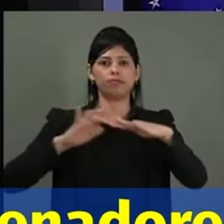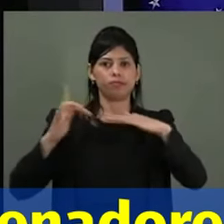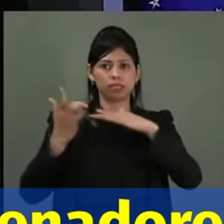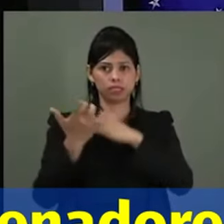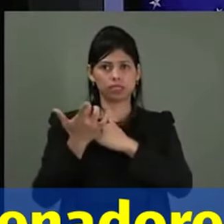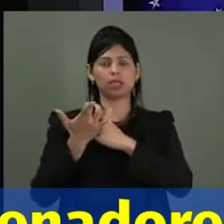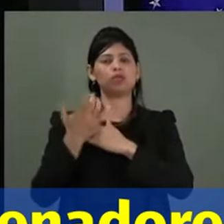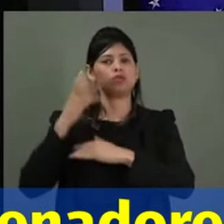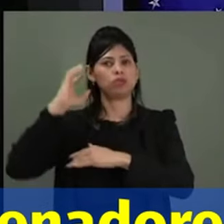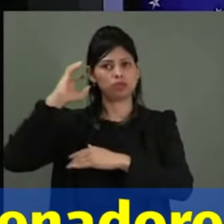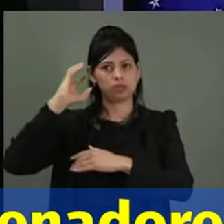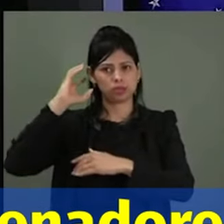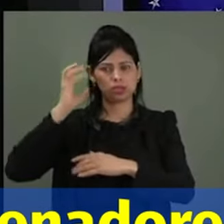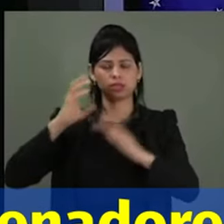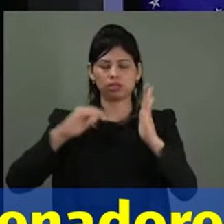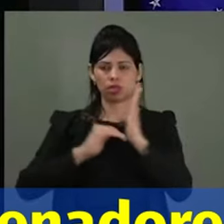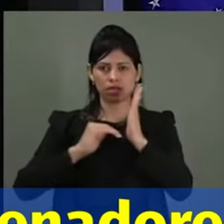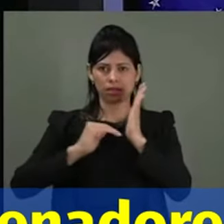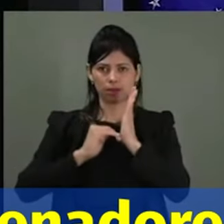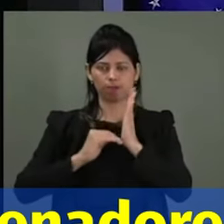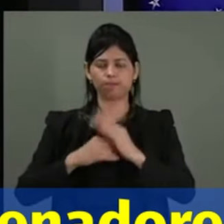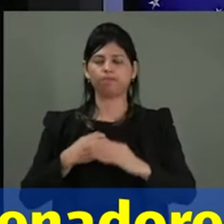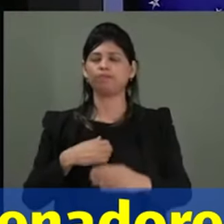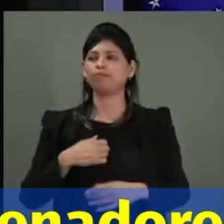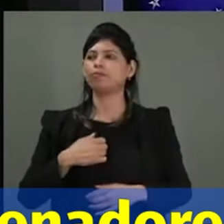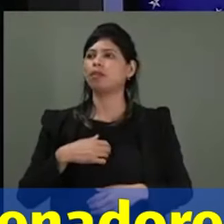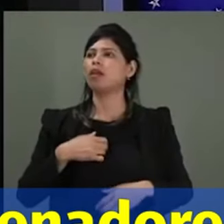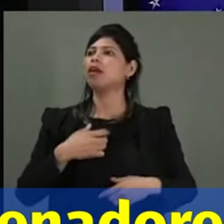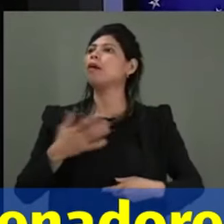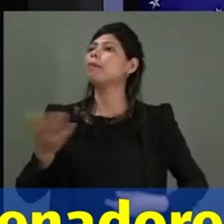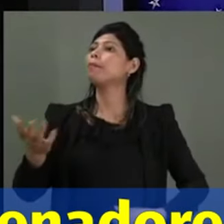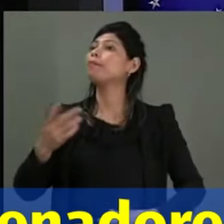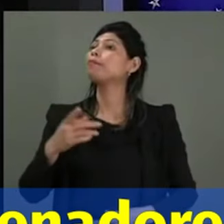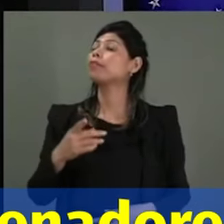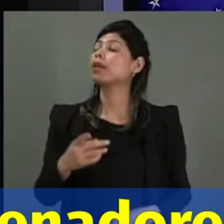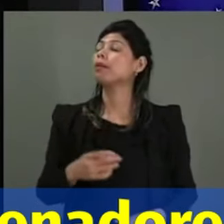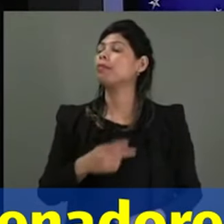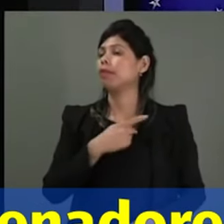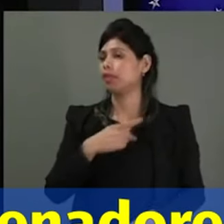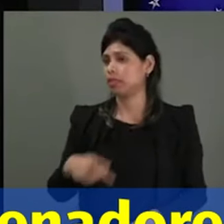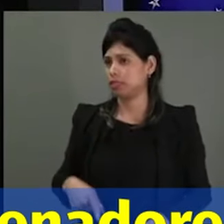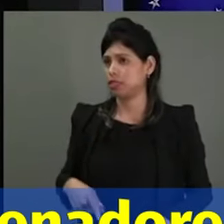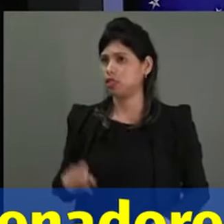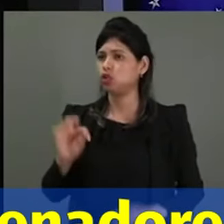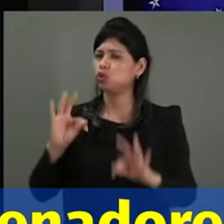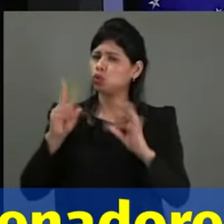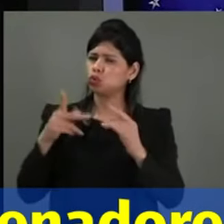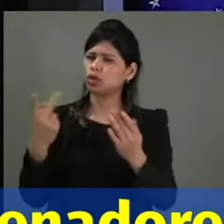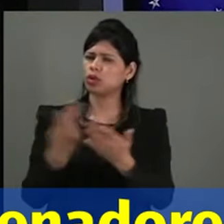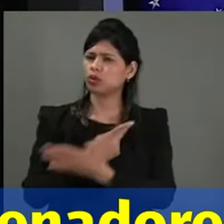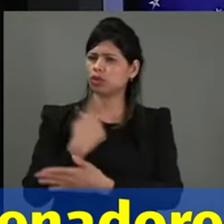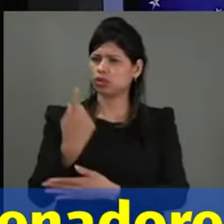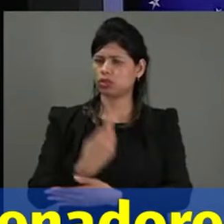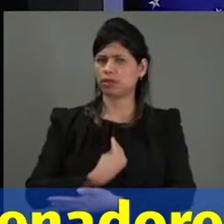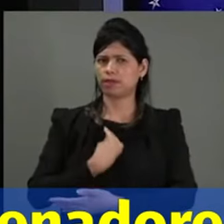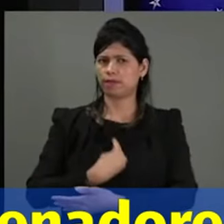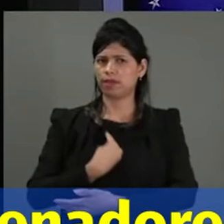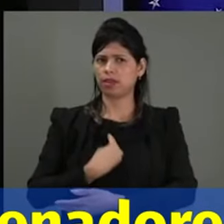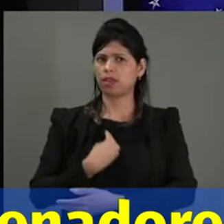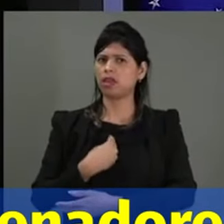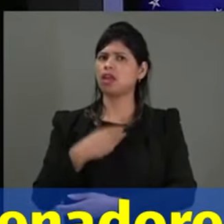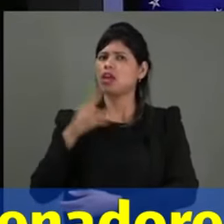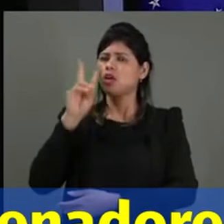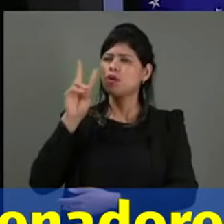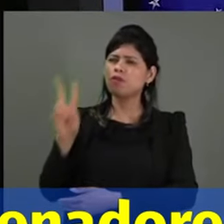nada acontece por acaso na vida da gente. Eu aprendi isso. A vida é passageira, é rápida. E o senhor sentado nessa